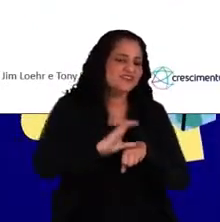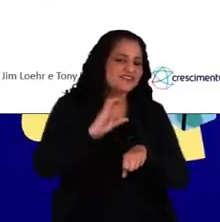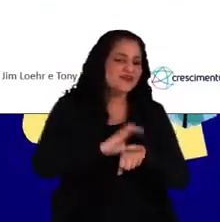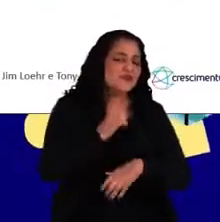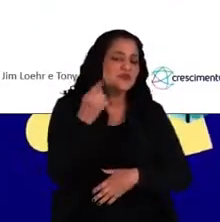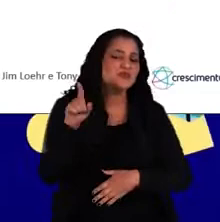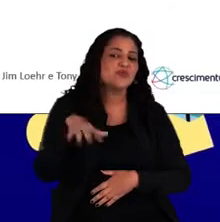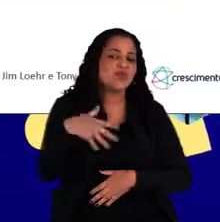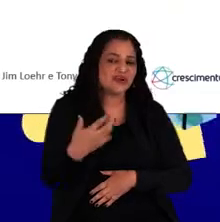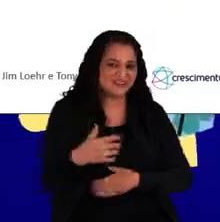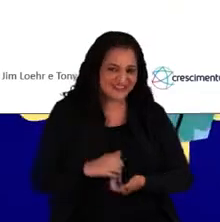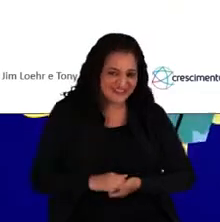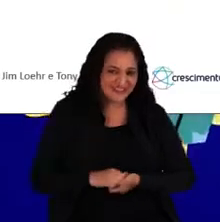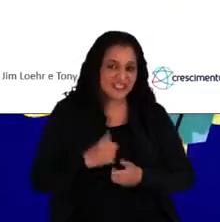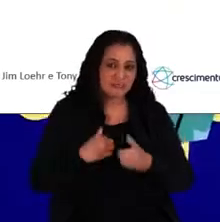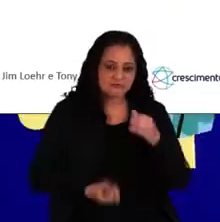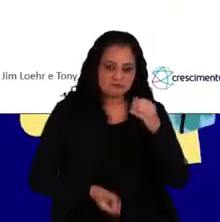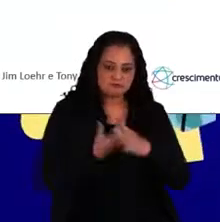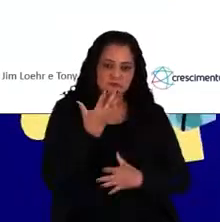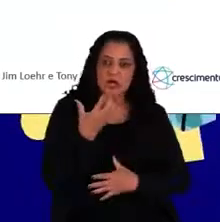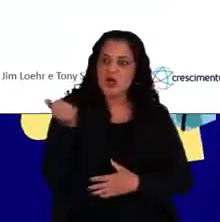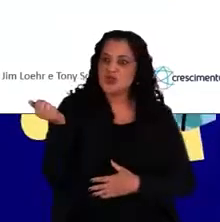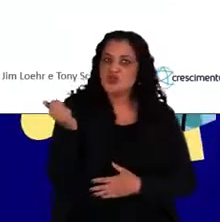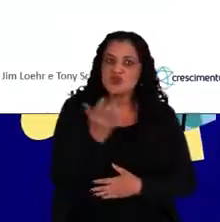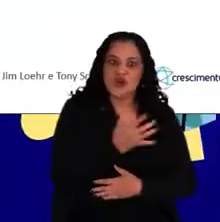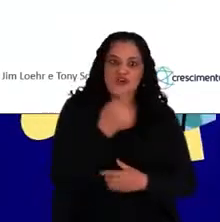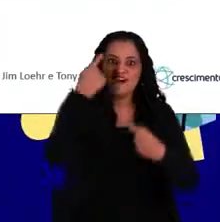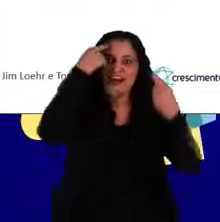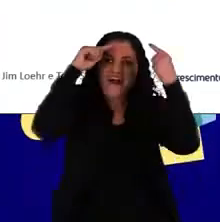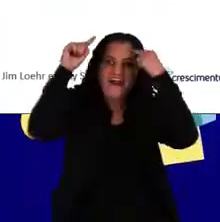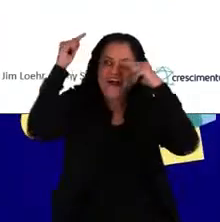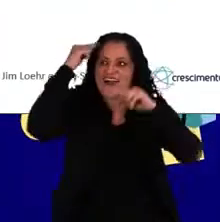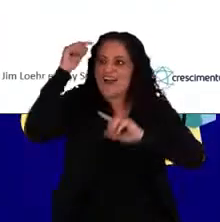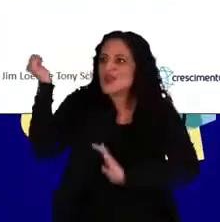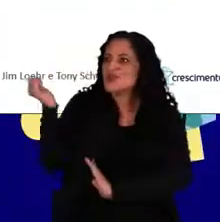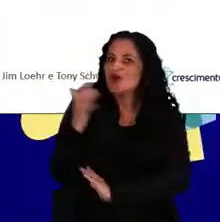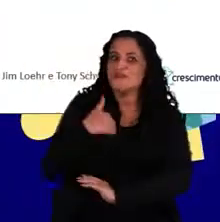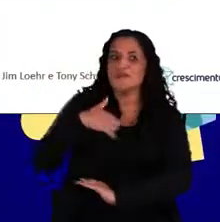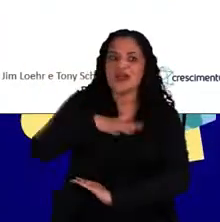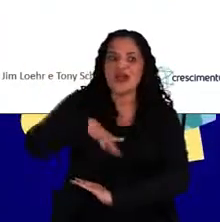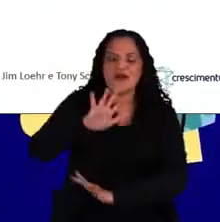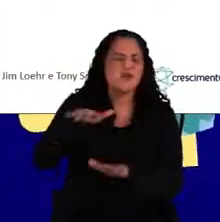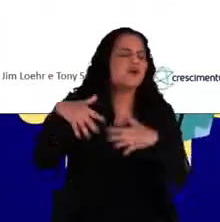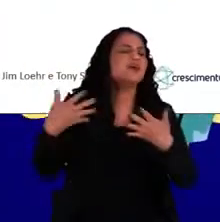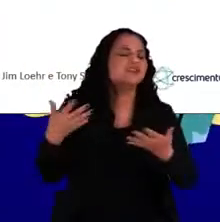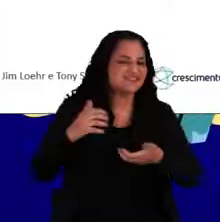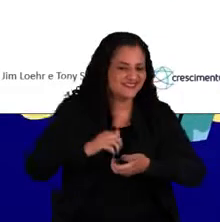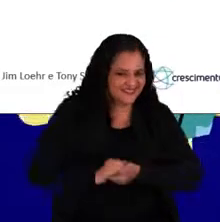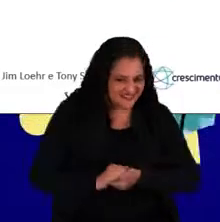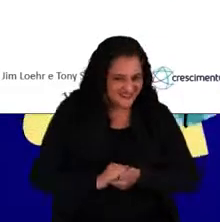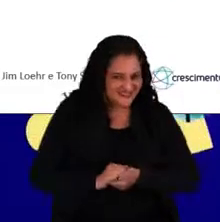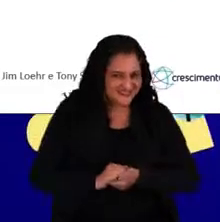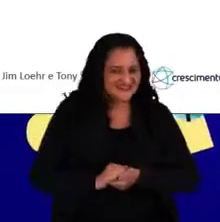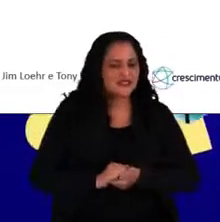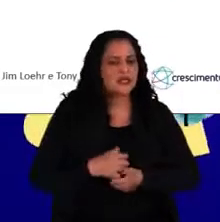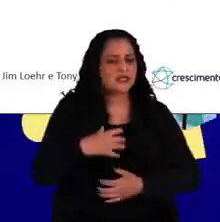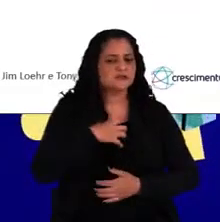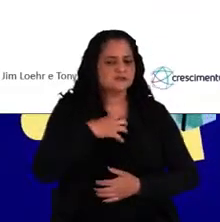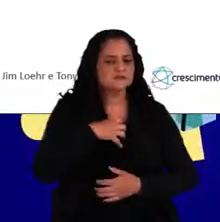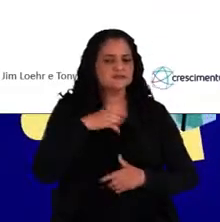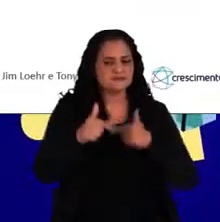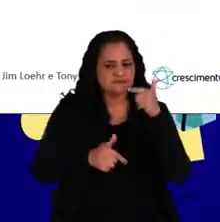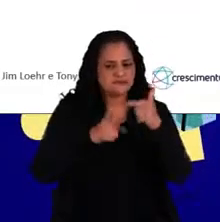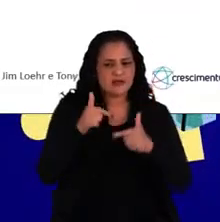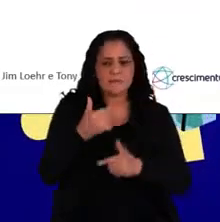quando foi a última vez que eu busquei criar algo novo, trazer inovação para a minha área. E quando a gente trabalha de